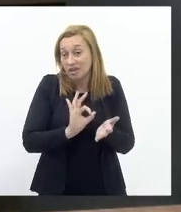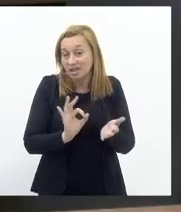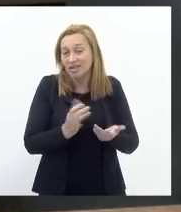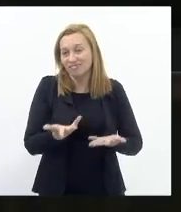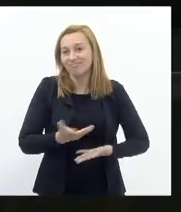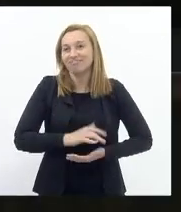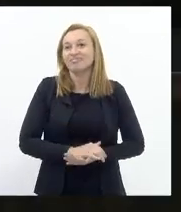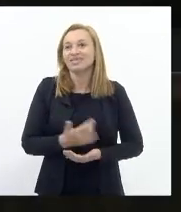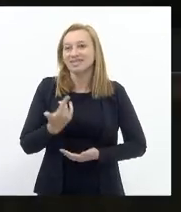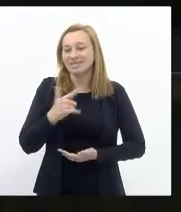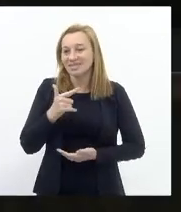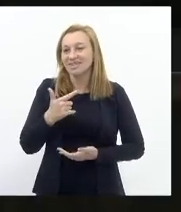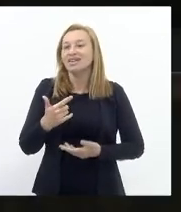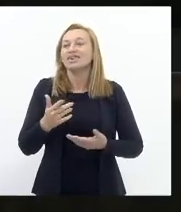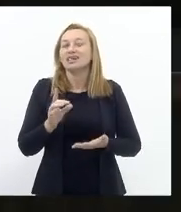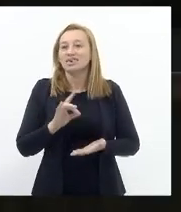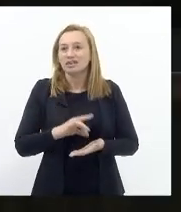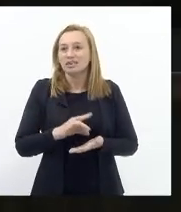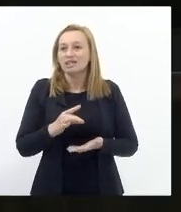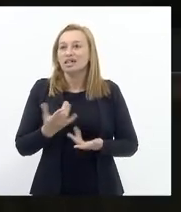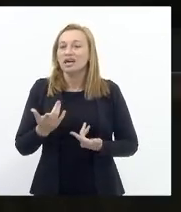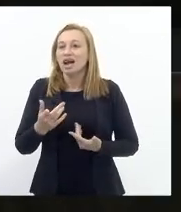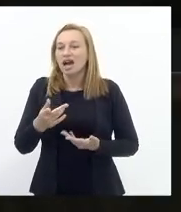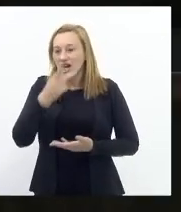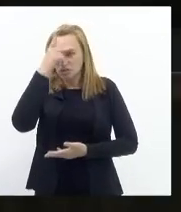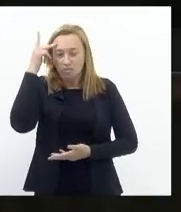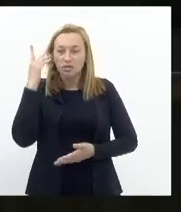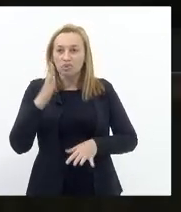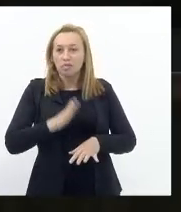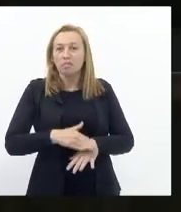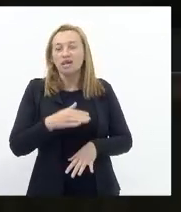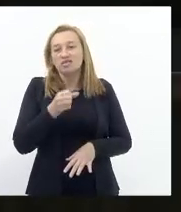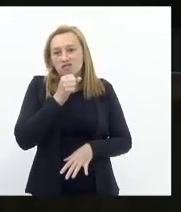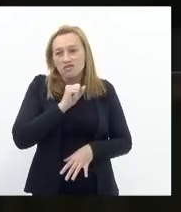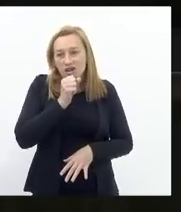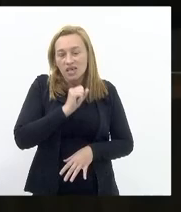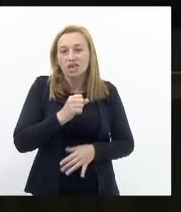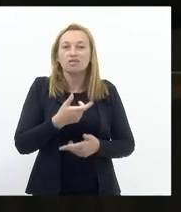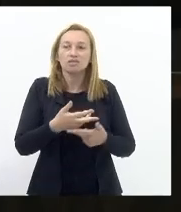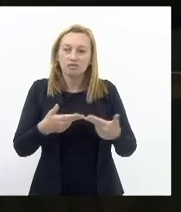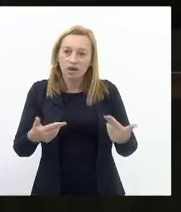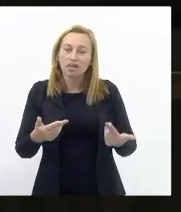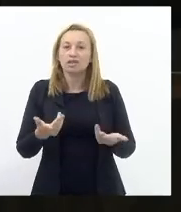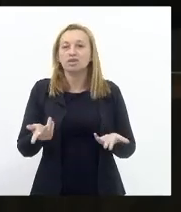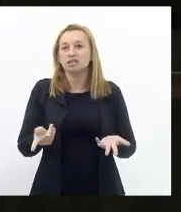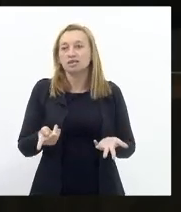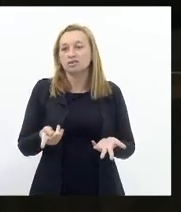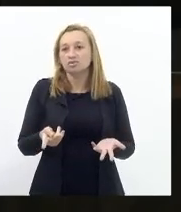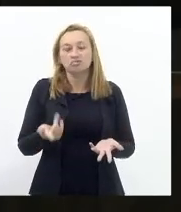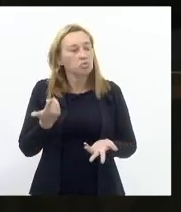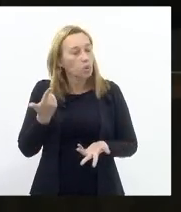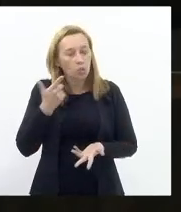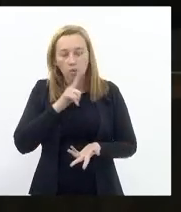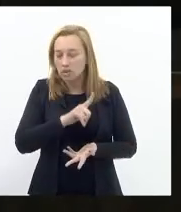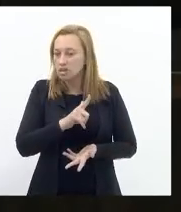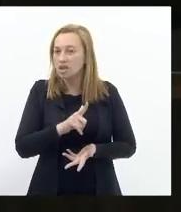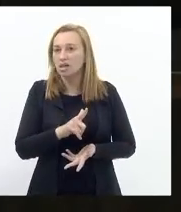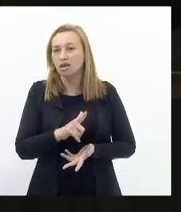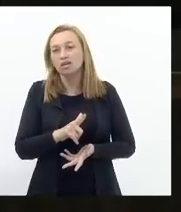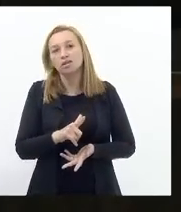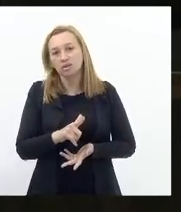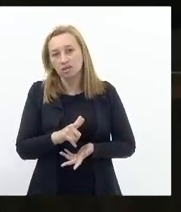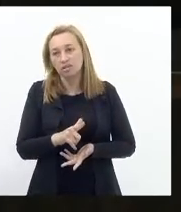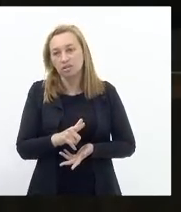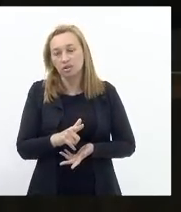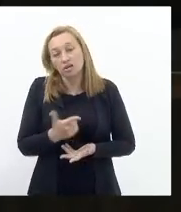Mas infelizmente As pessoas mais idosas E ainda tem muita gente Que não consegue Detectar o golpe